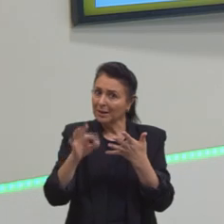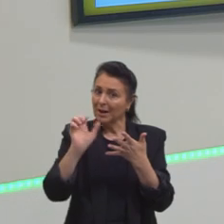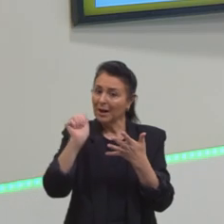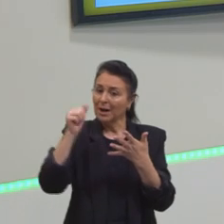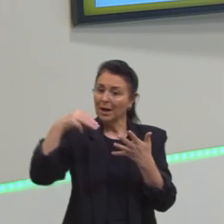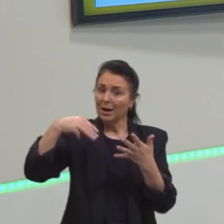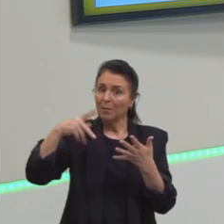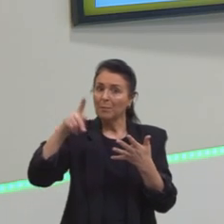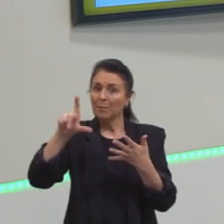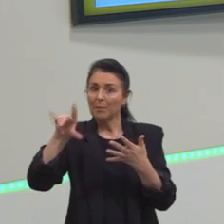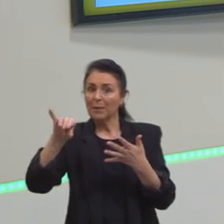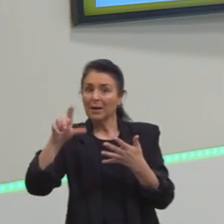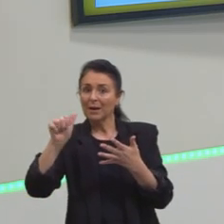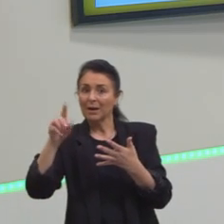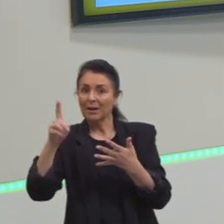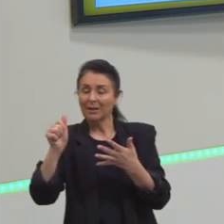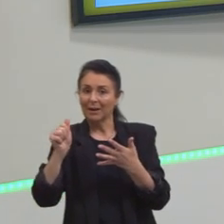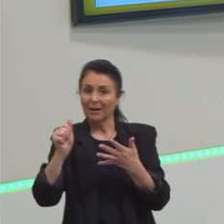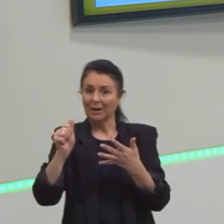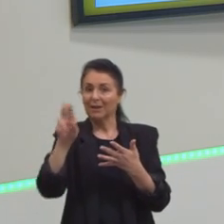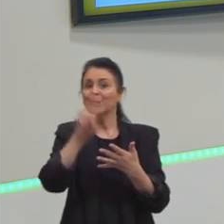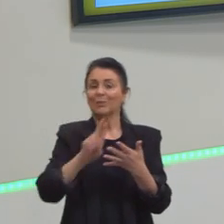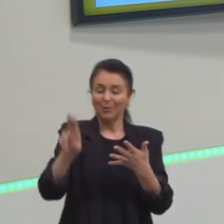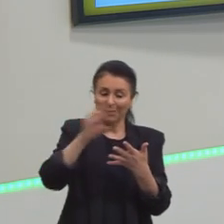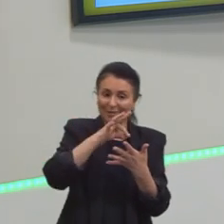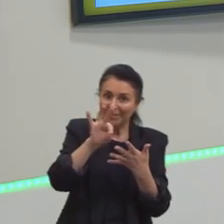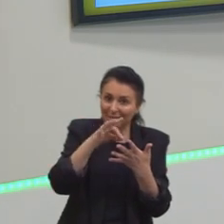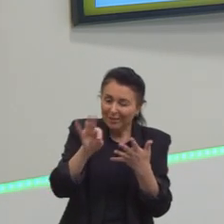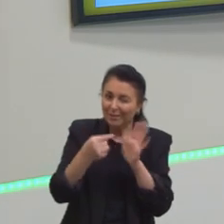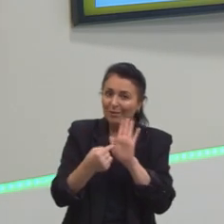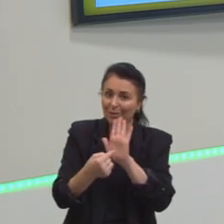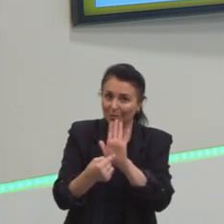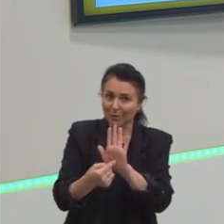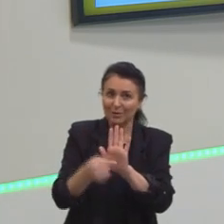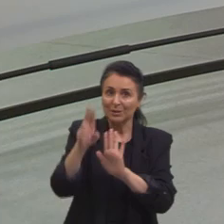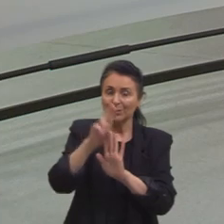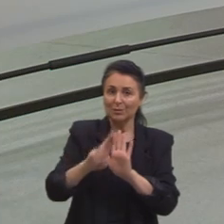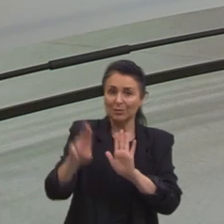então indicar detalhes, utilizamos essa escala. Vou tomar uma água.